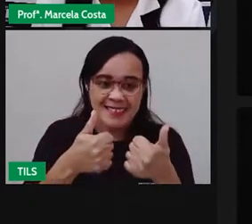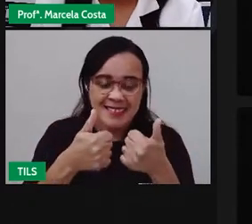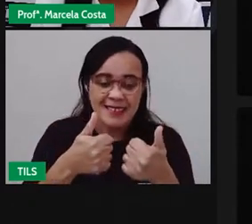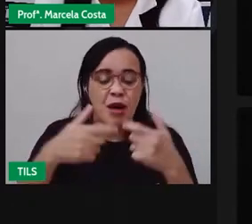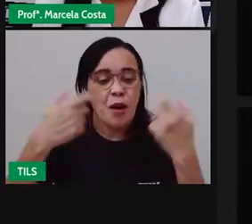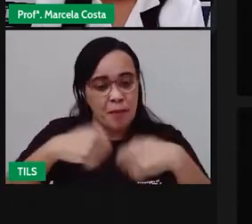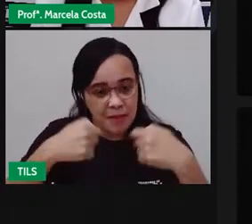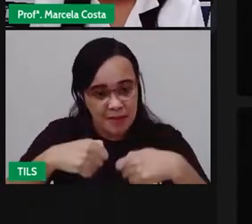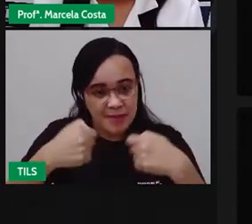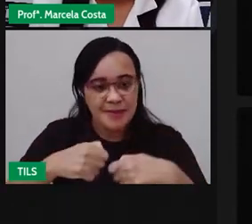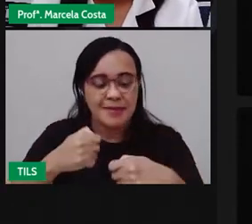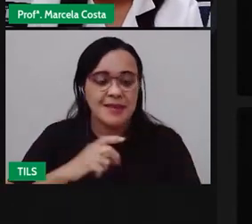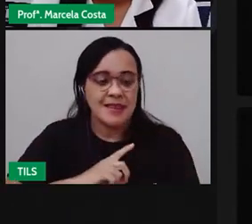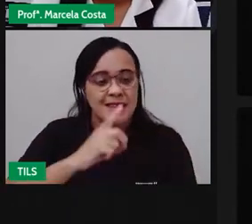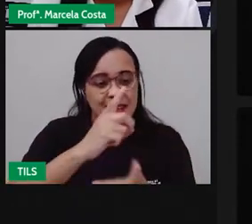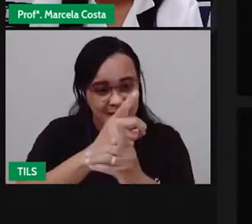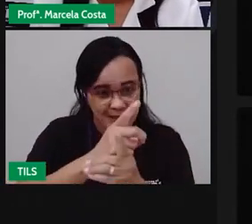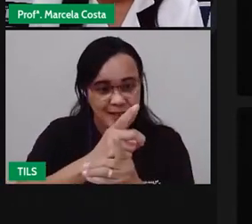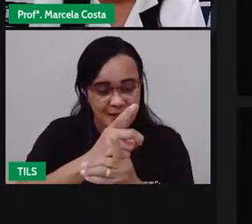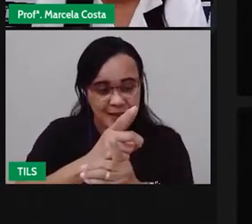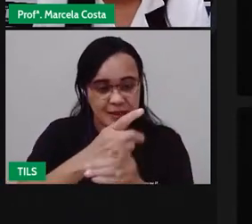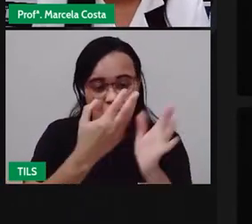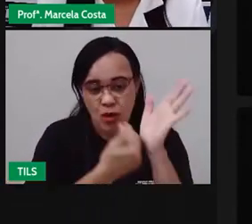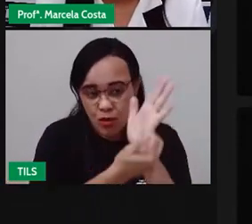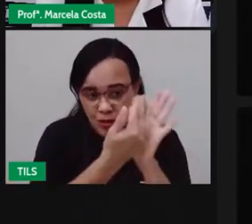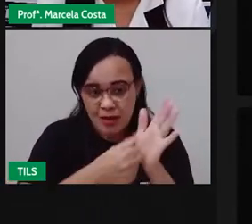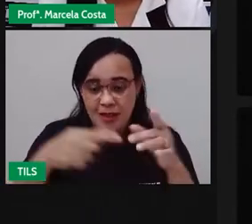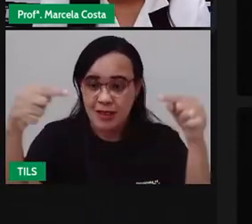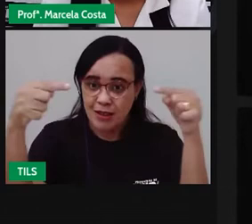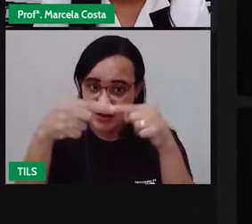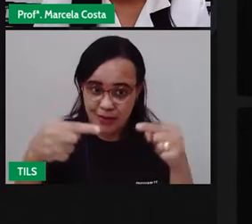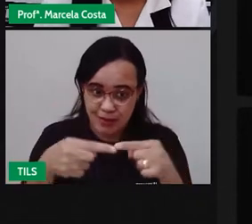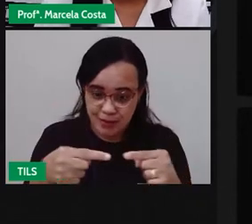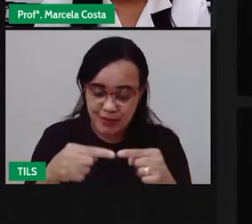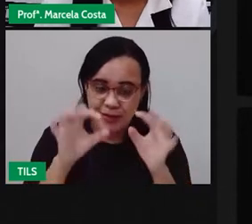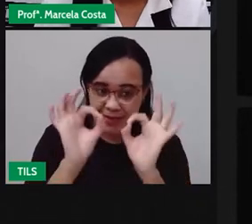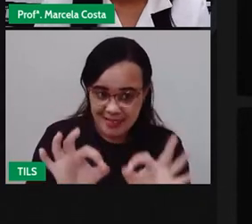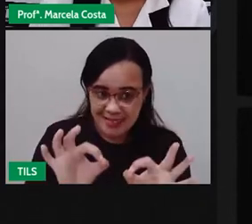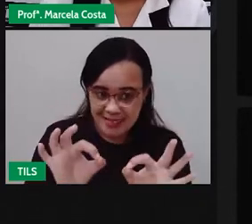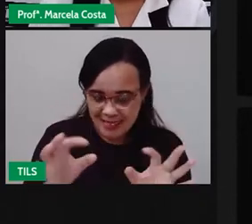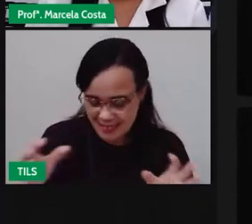imagem que combine com aquela que você encontrou.